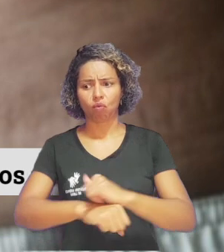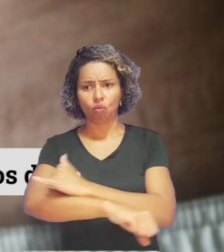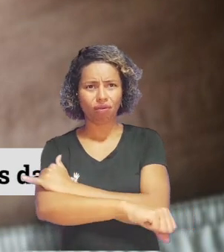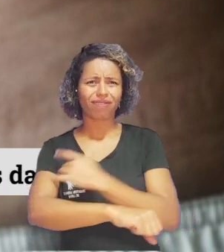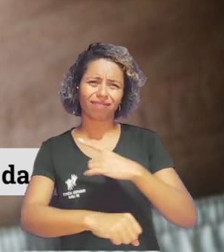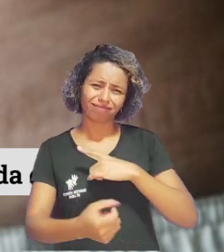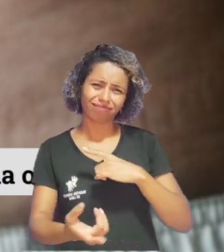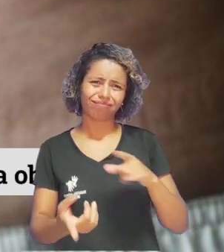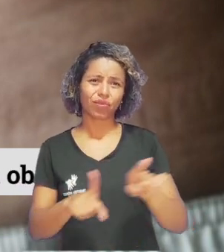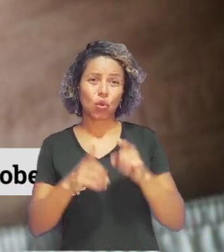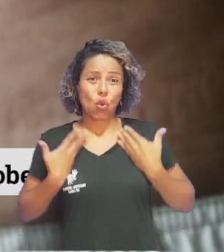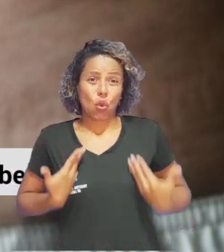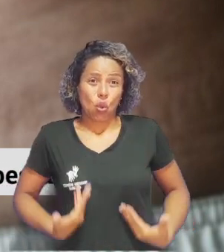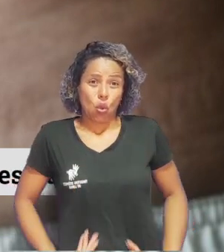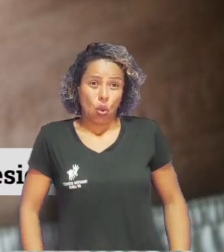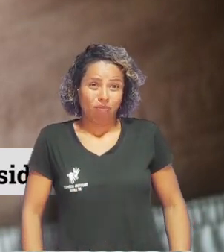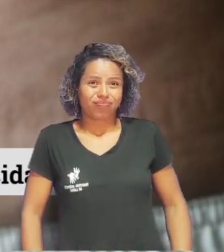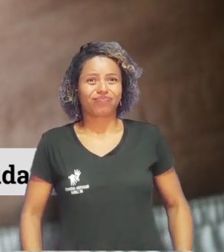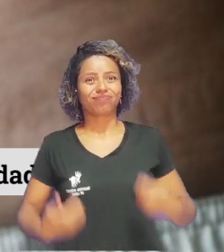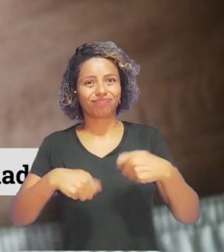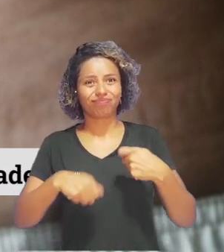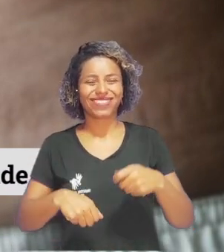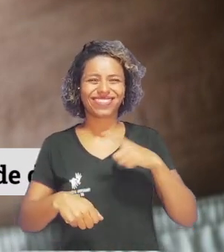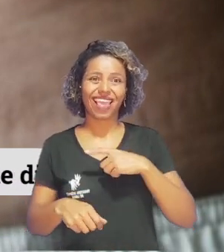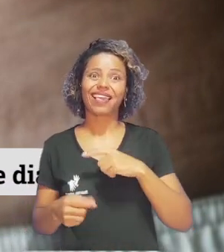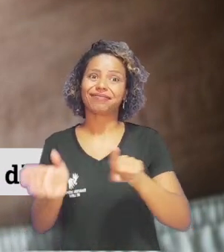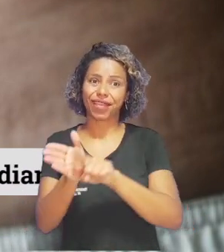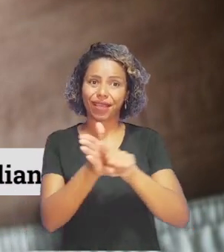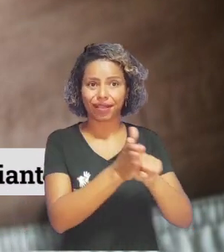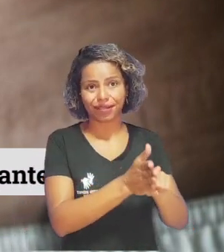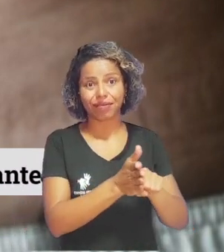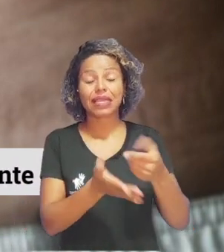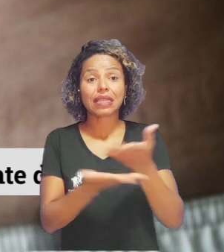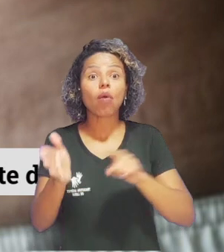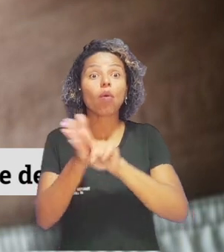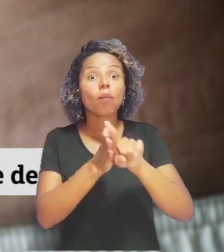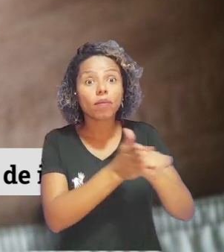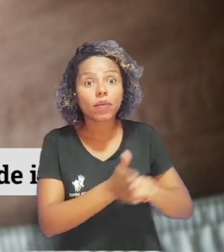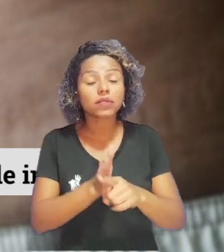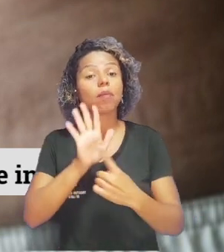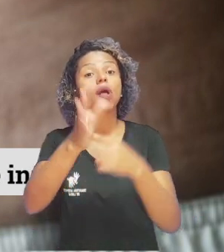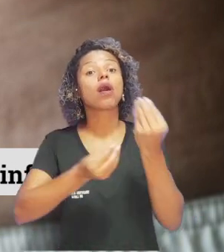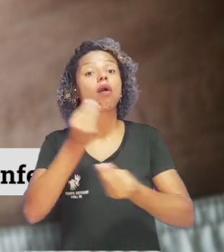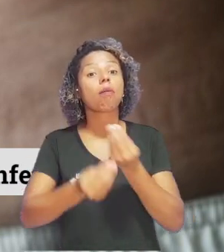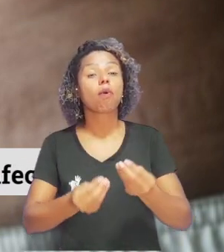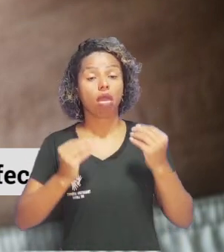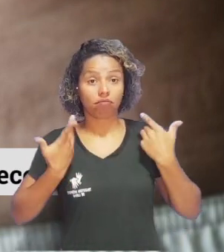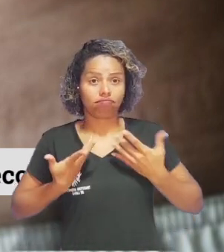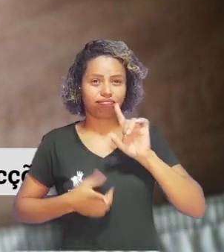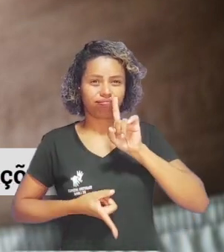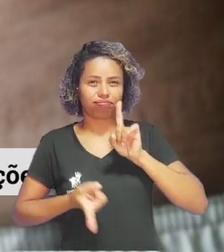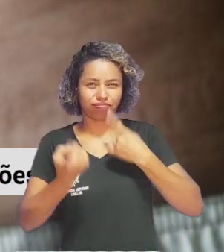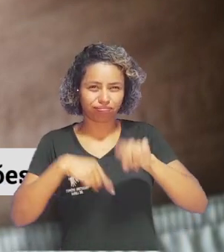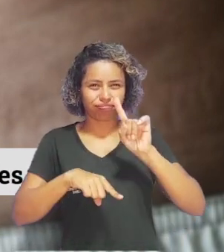de gordura corporal e traz diversas consequências negativas. O trabalho busca compreender como estes fatores podem impactar o